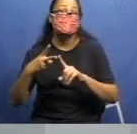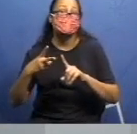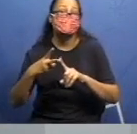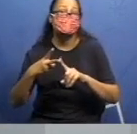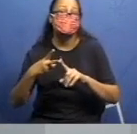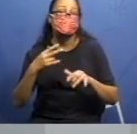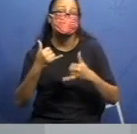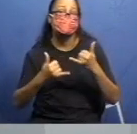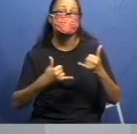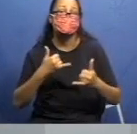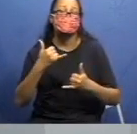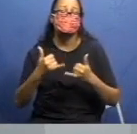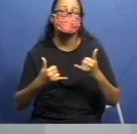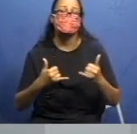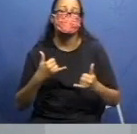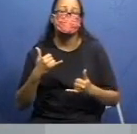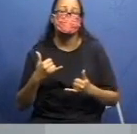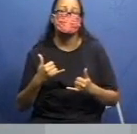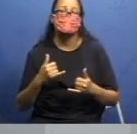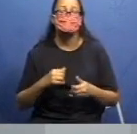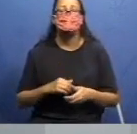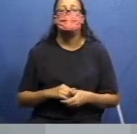brincadeira. Vou colocar o lápis aqui de lado.